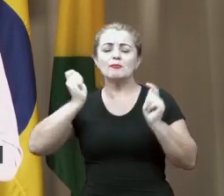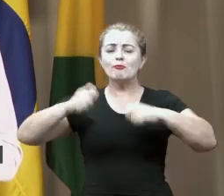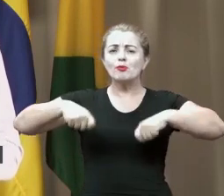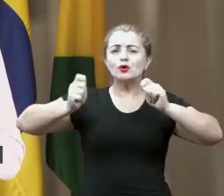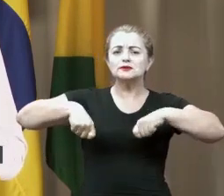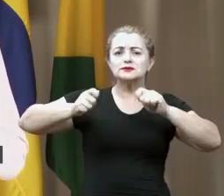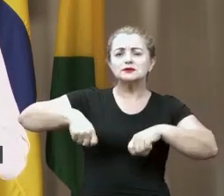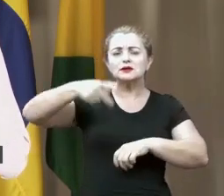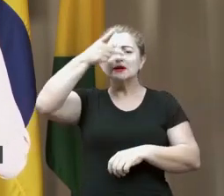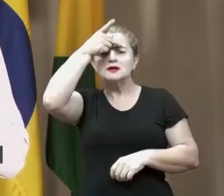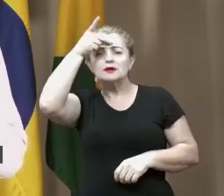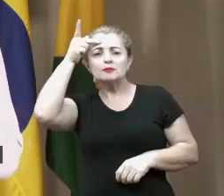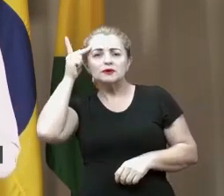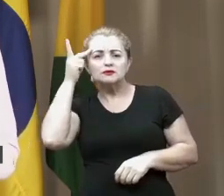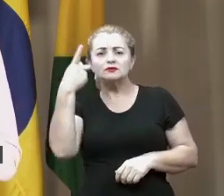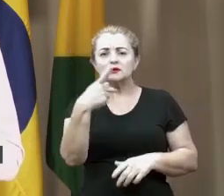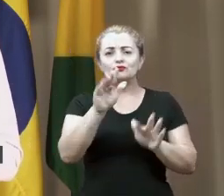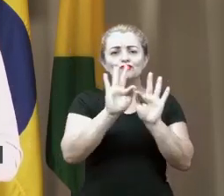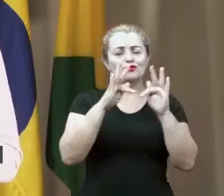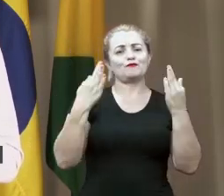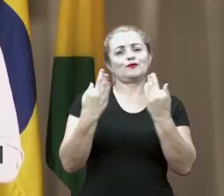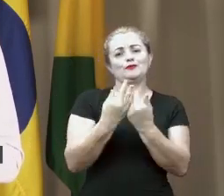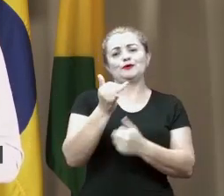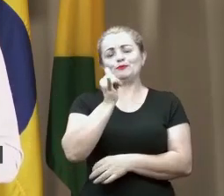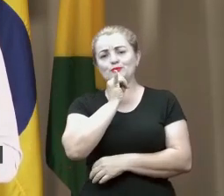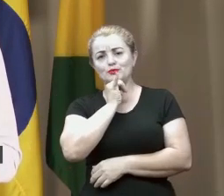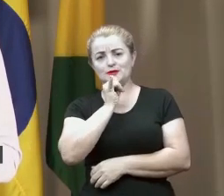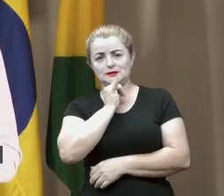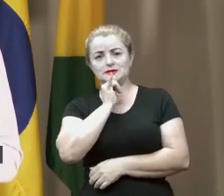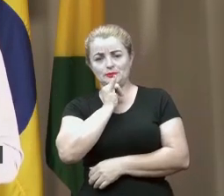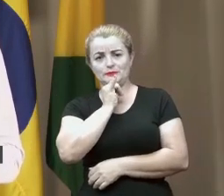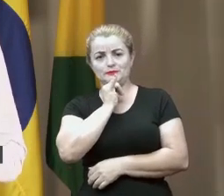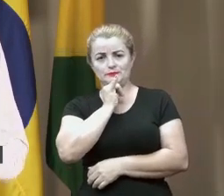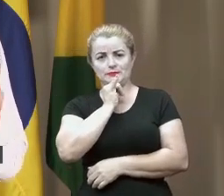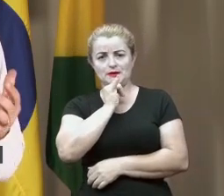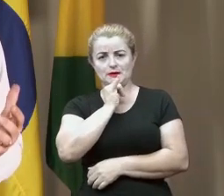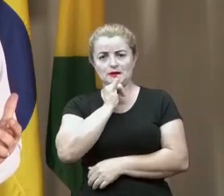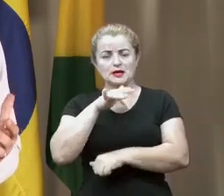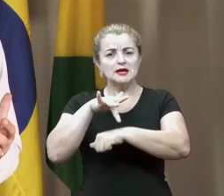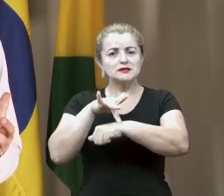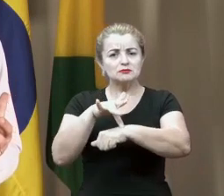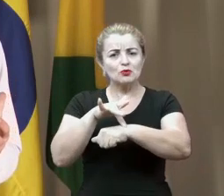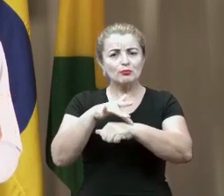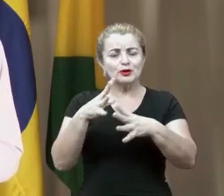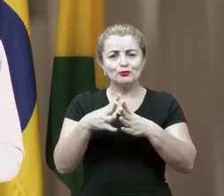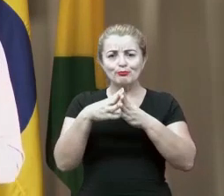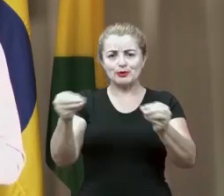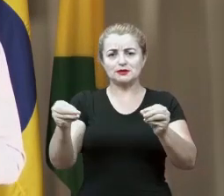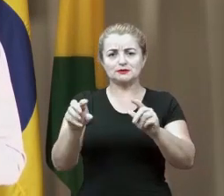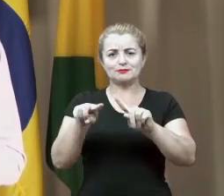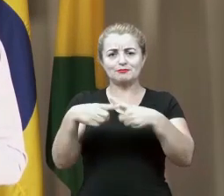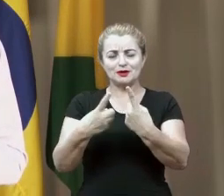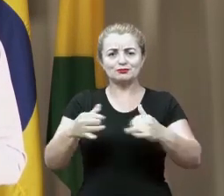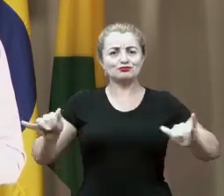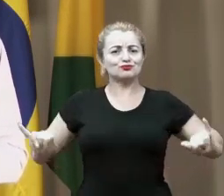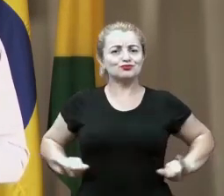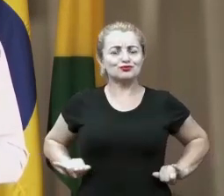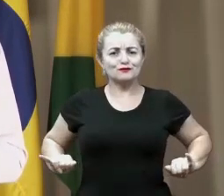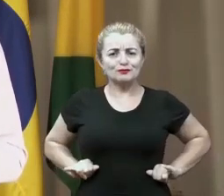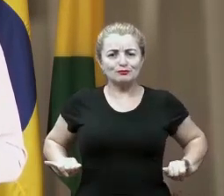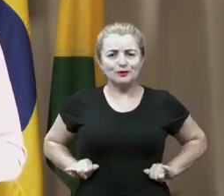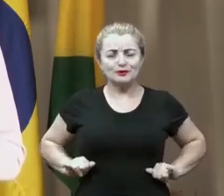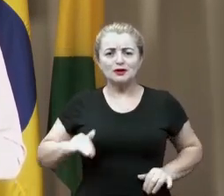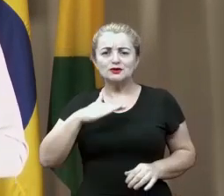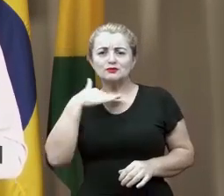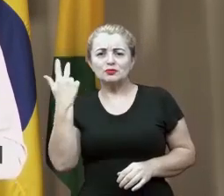que podem ser até de pessoas da sua família, por exemplo. Esse momento passa, mas a dor da perda,